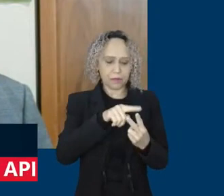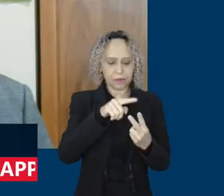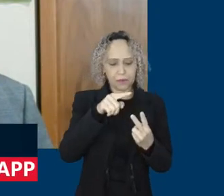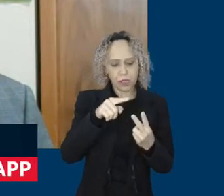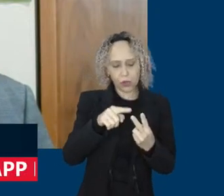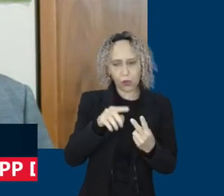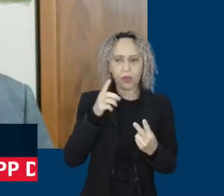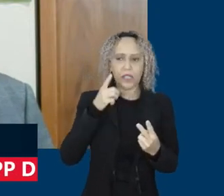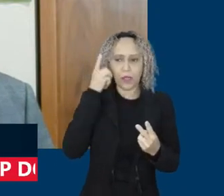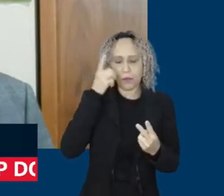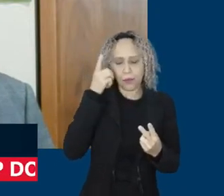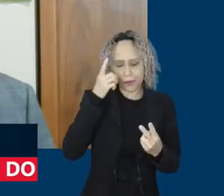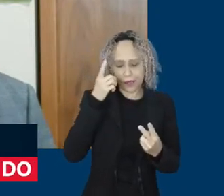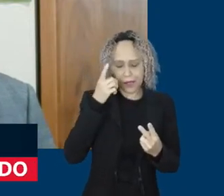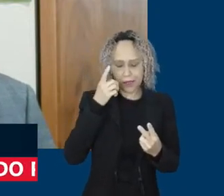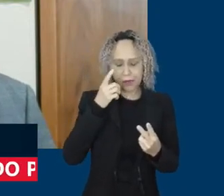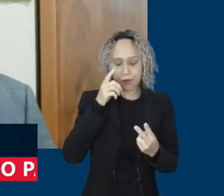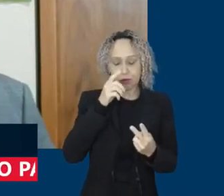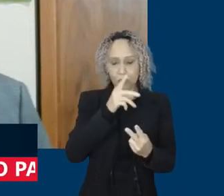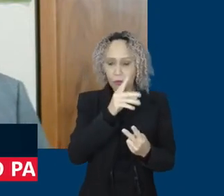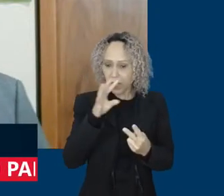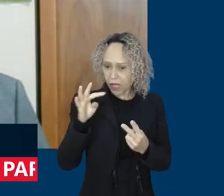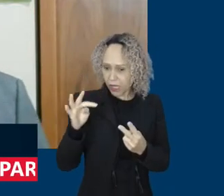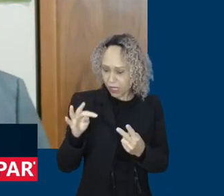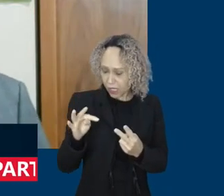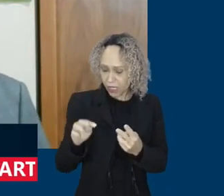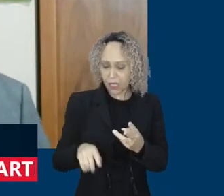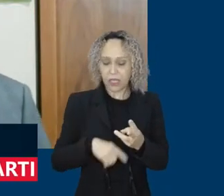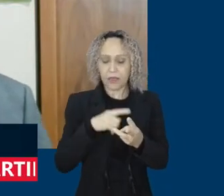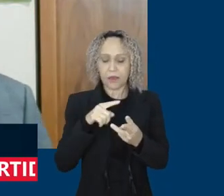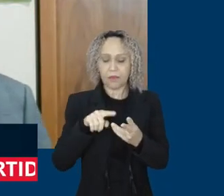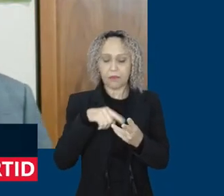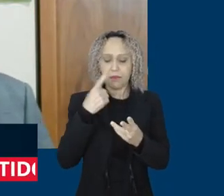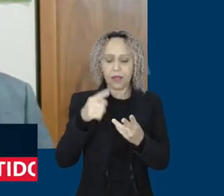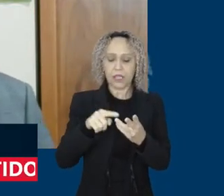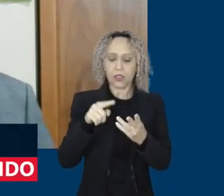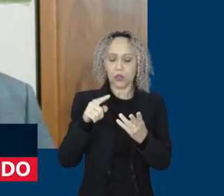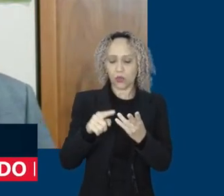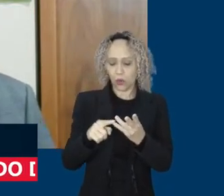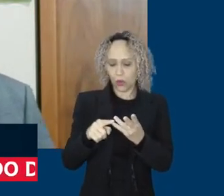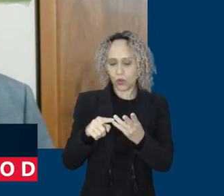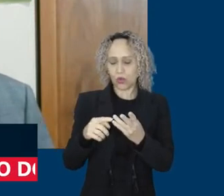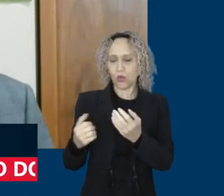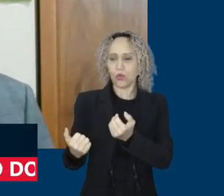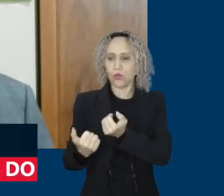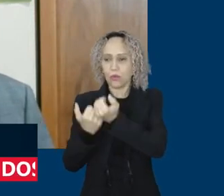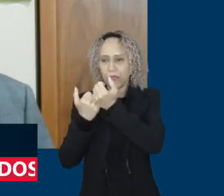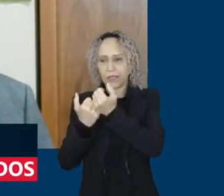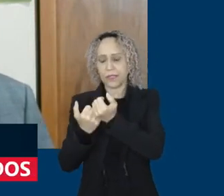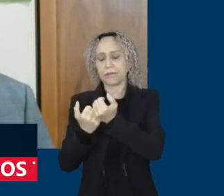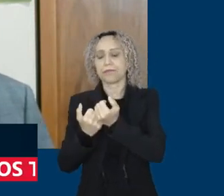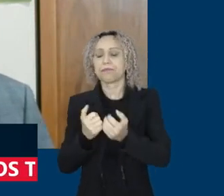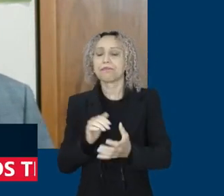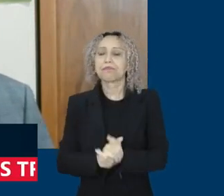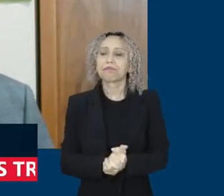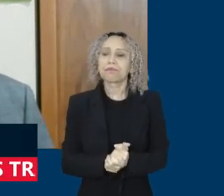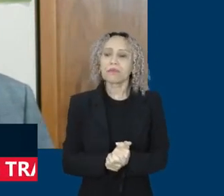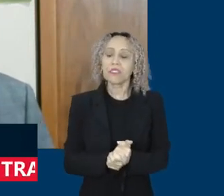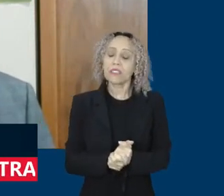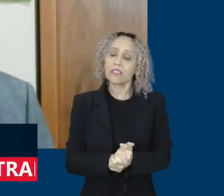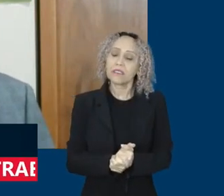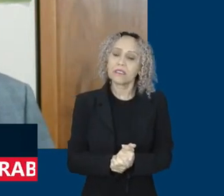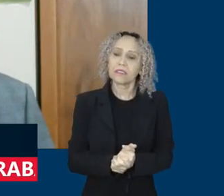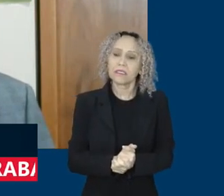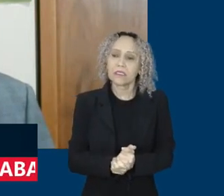titular e dois suplentes. Mas já estamos fazendo discussão para a indicação dos nossos membros